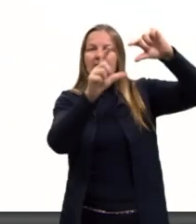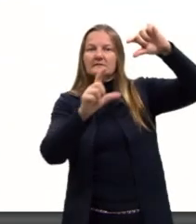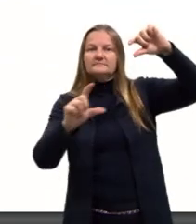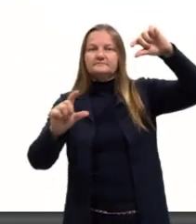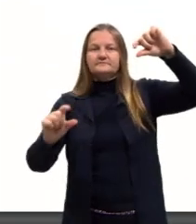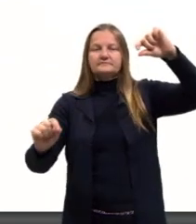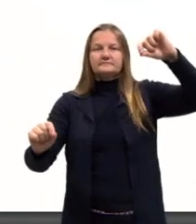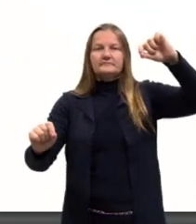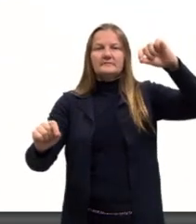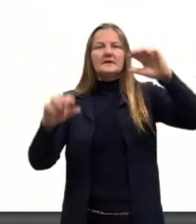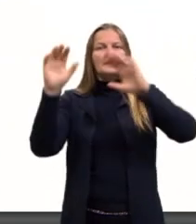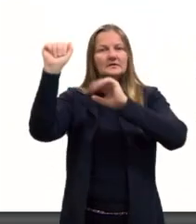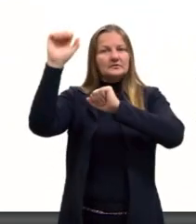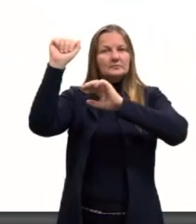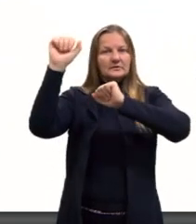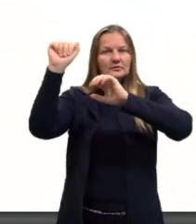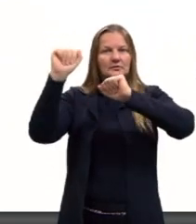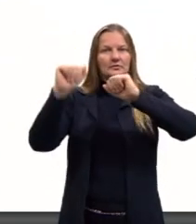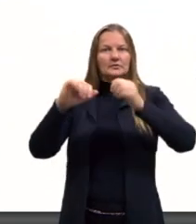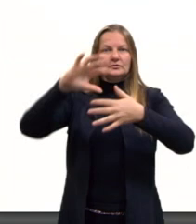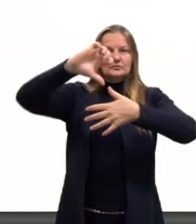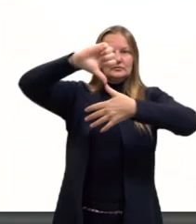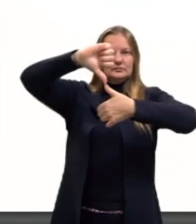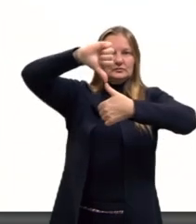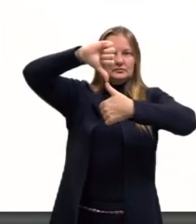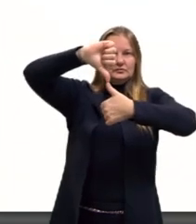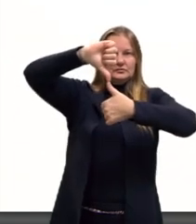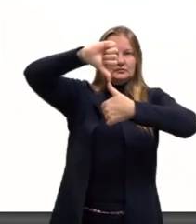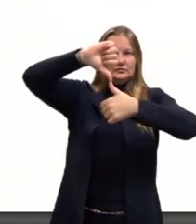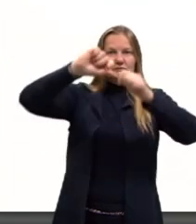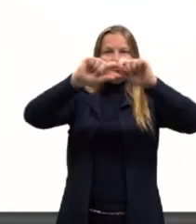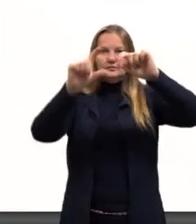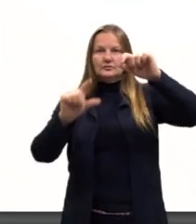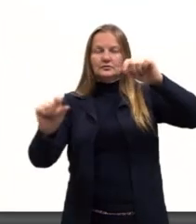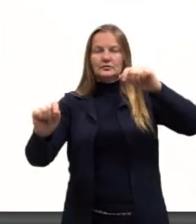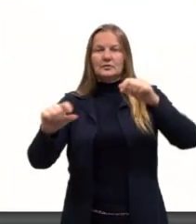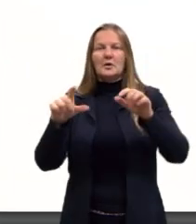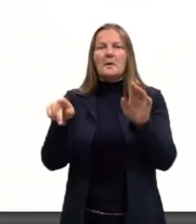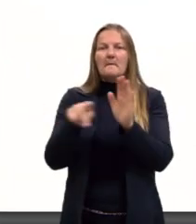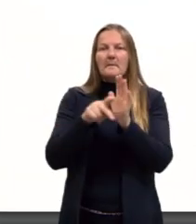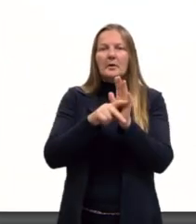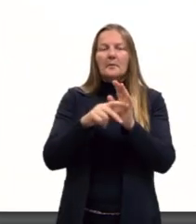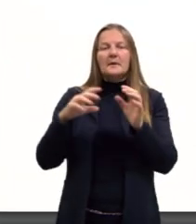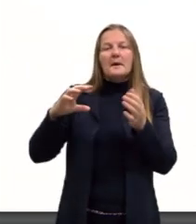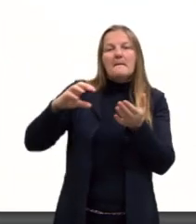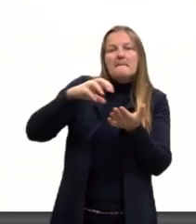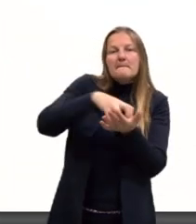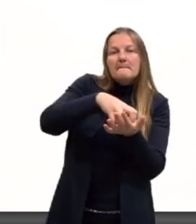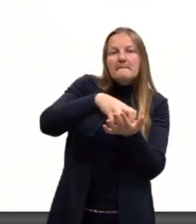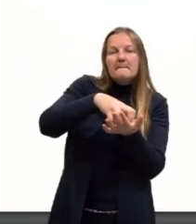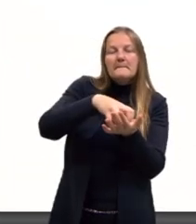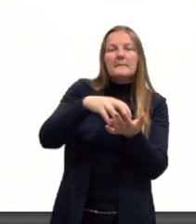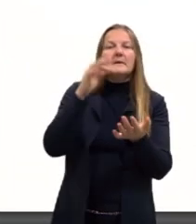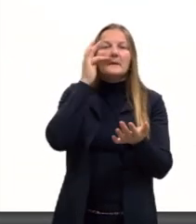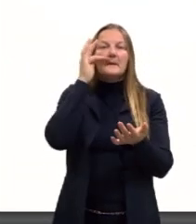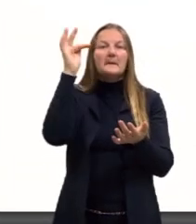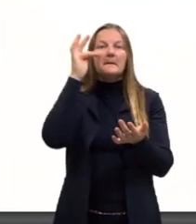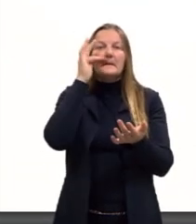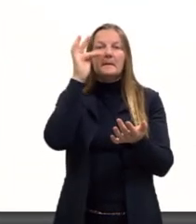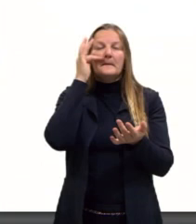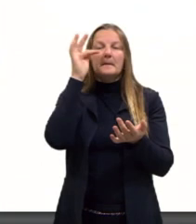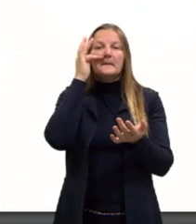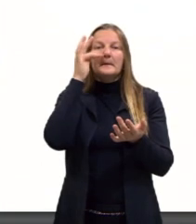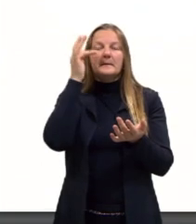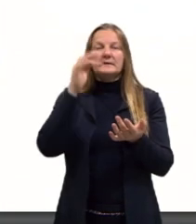Espanhola, uma ilha ali no Caribe, e ele era uma colônia francesa. logo depois da